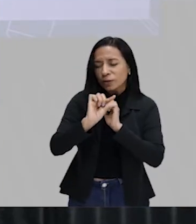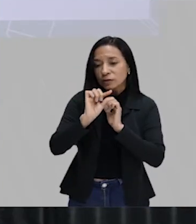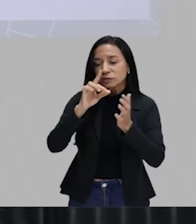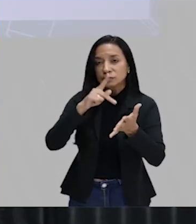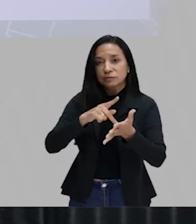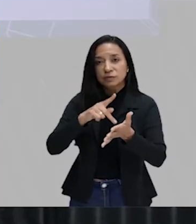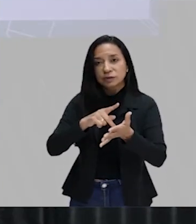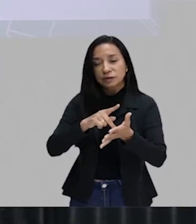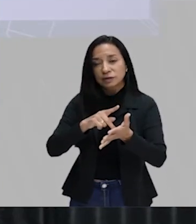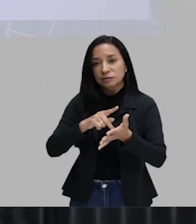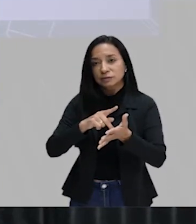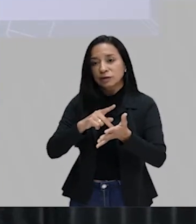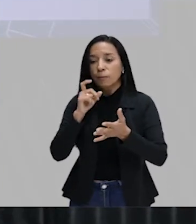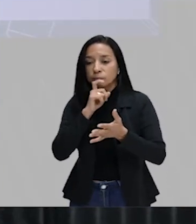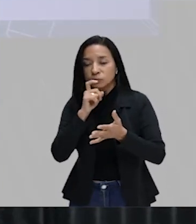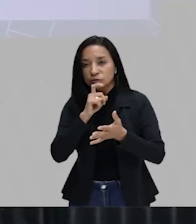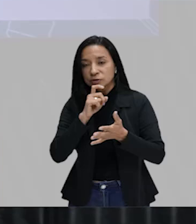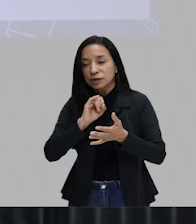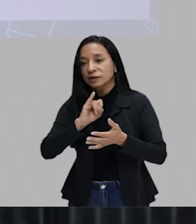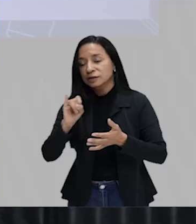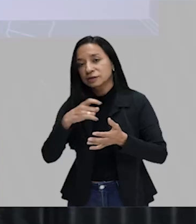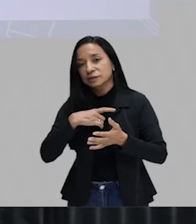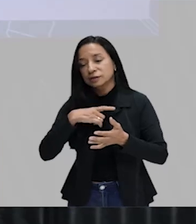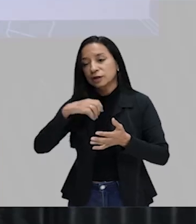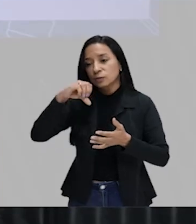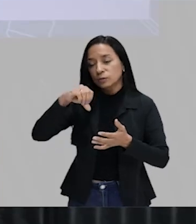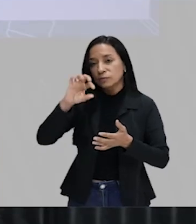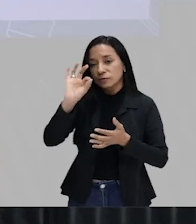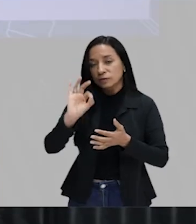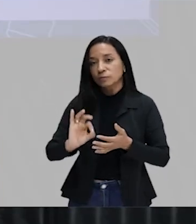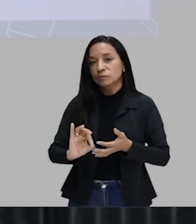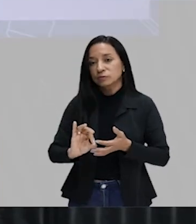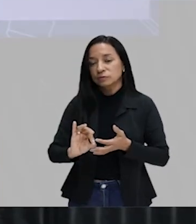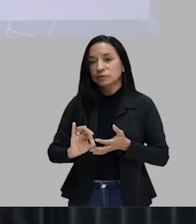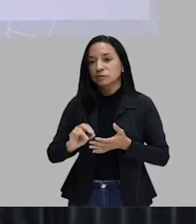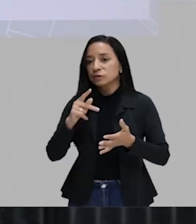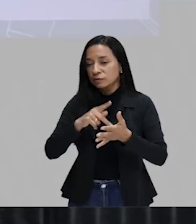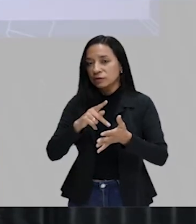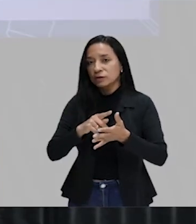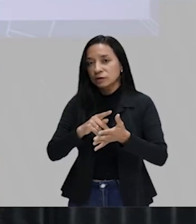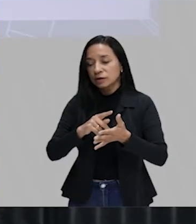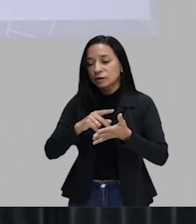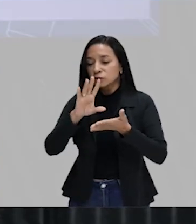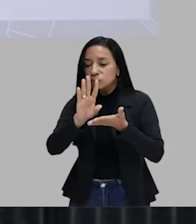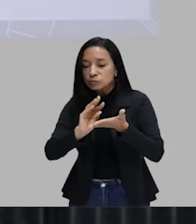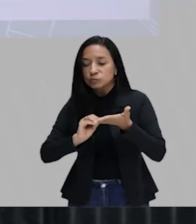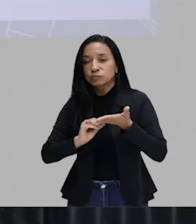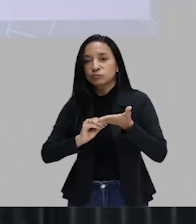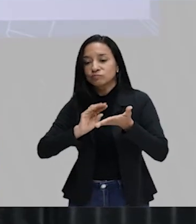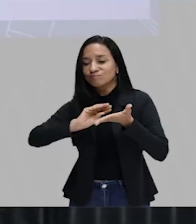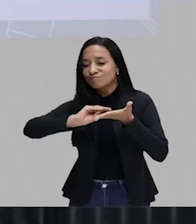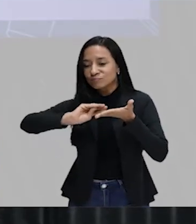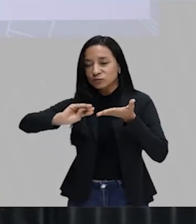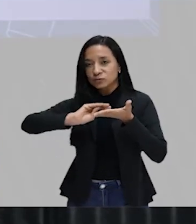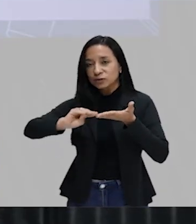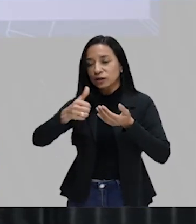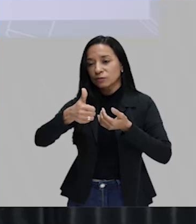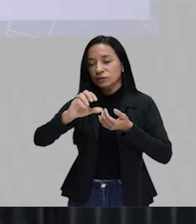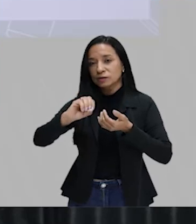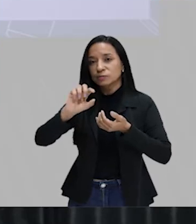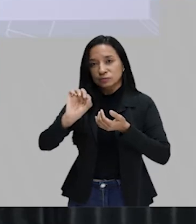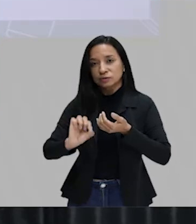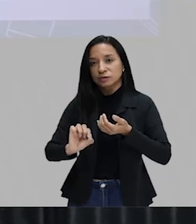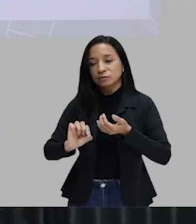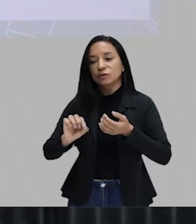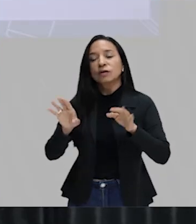mentira. Se um texto tem 90% de verdade, tiraram 10%, ele também é mentira. Se um texto tem 100% de